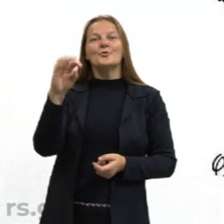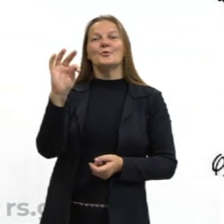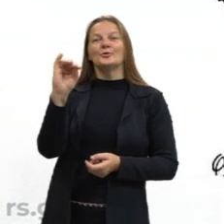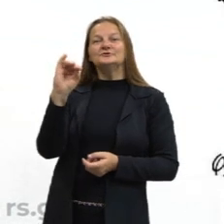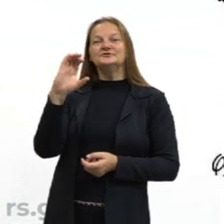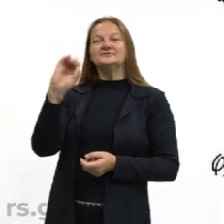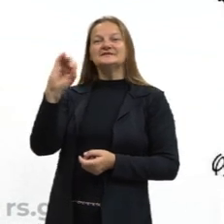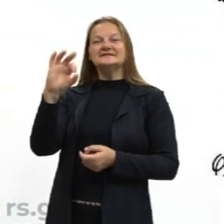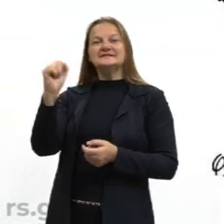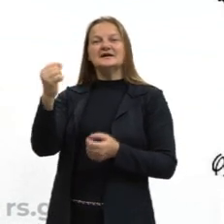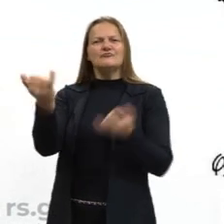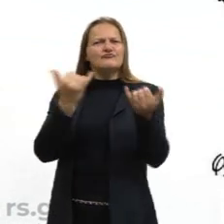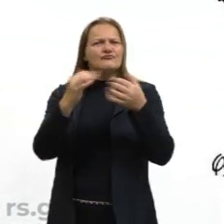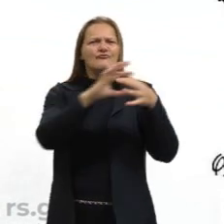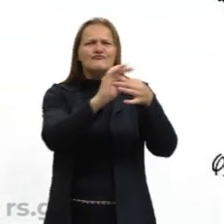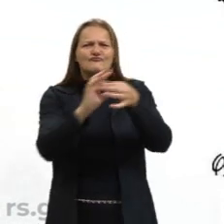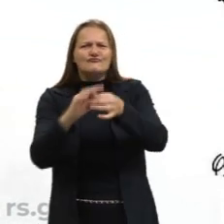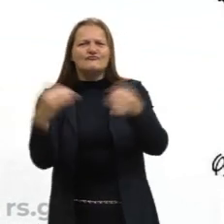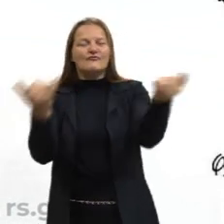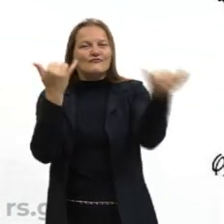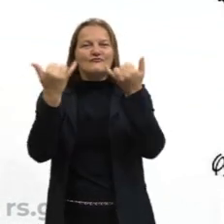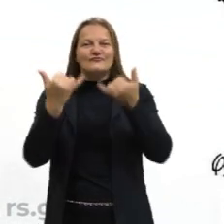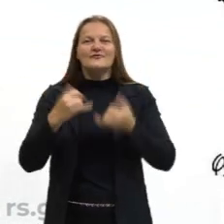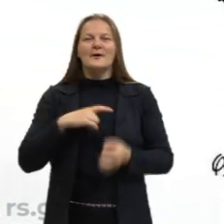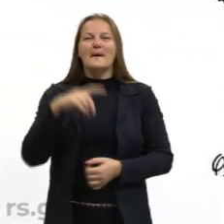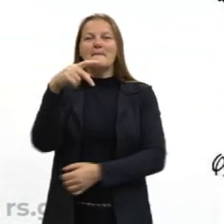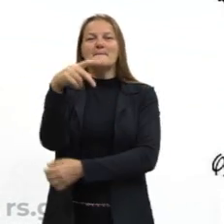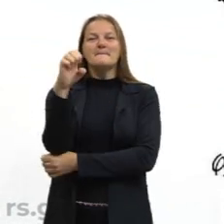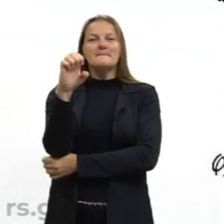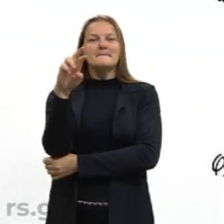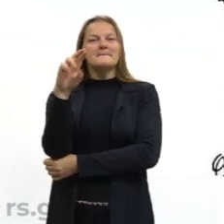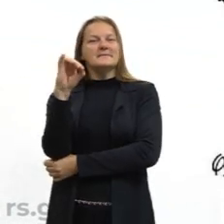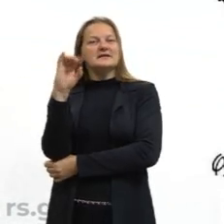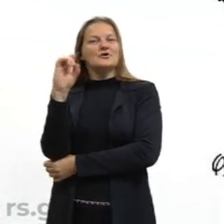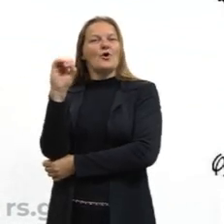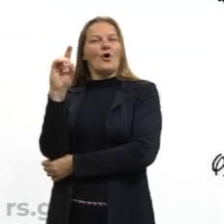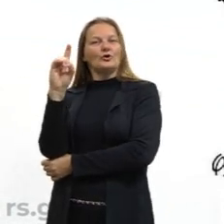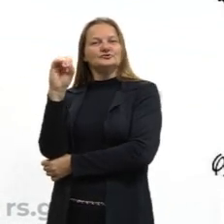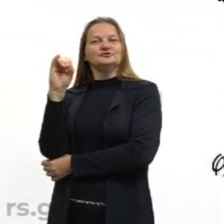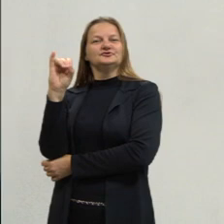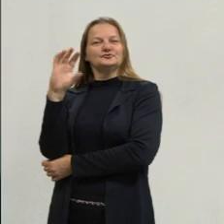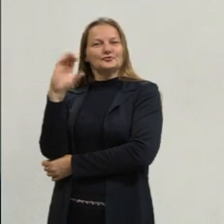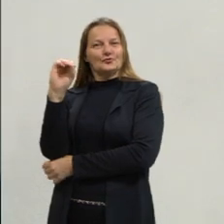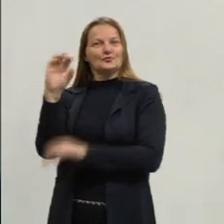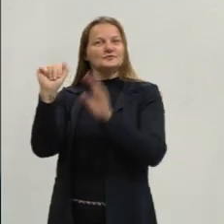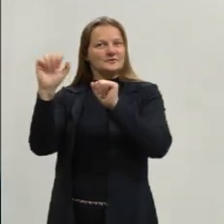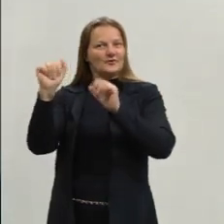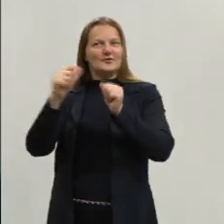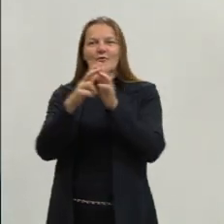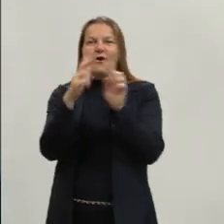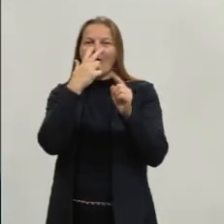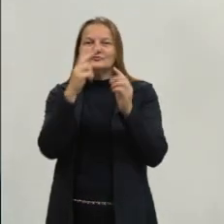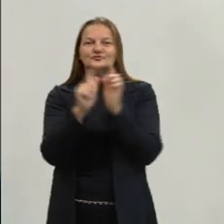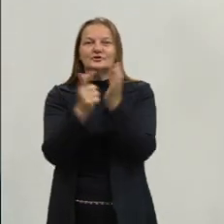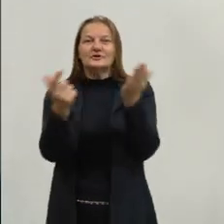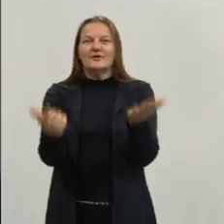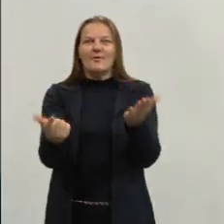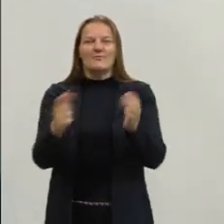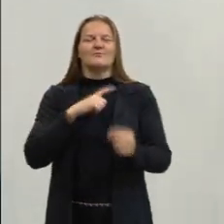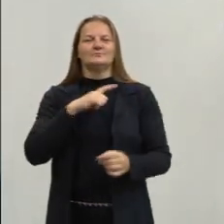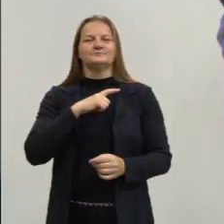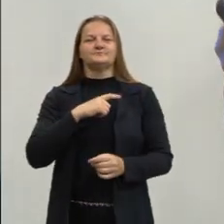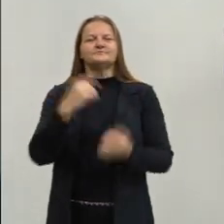atualidade. Um texto periodístico pode ser ou com o único objetivo de informar,